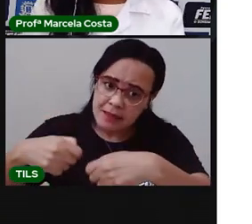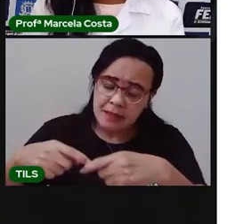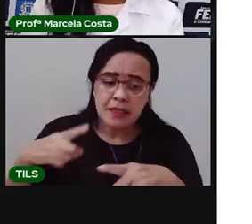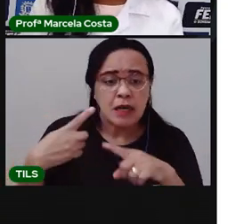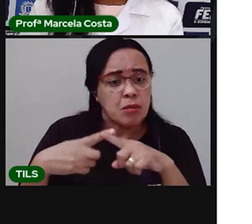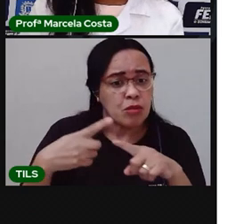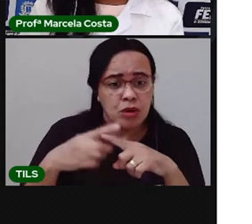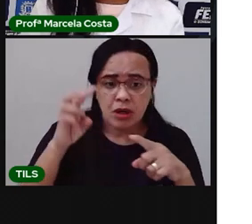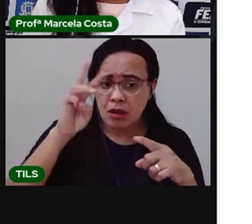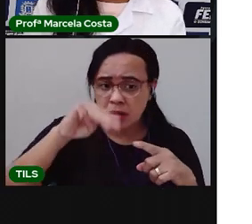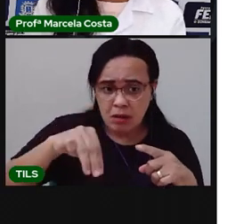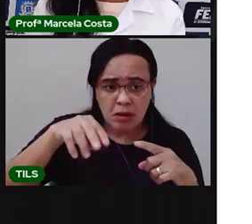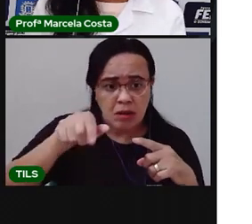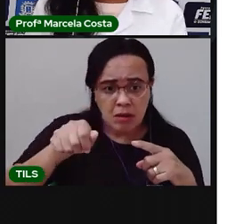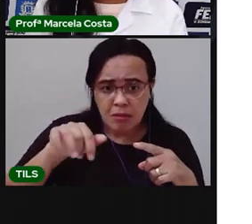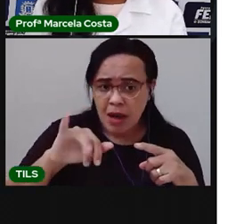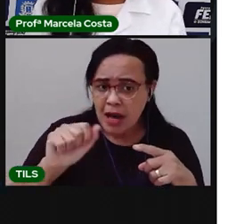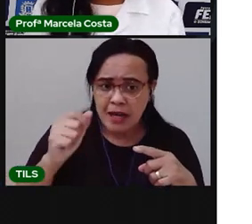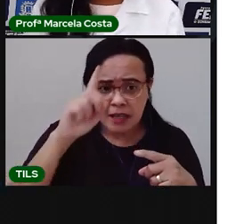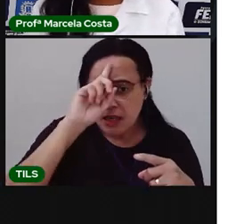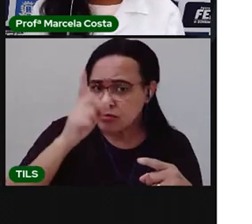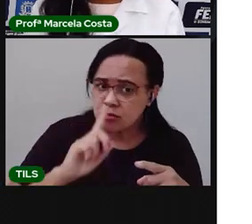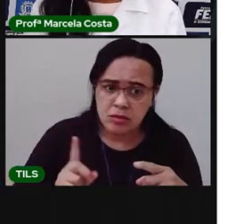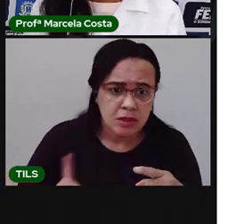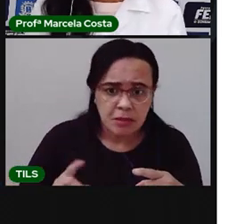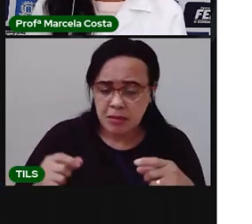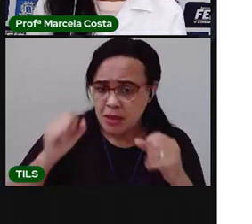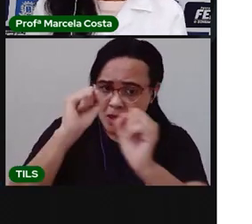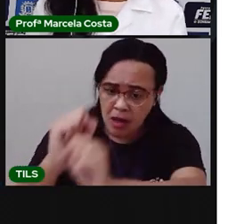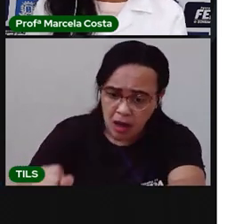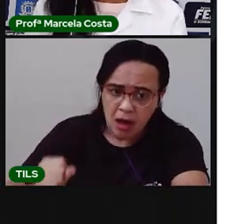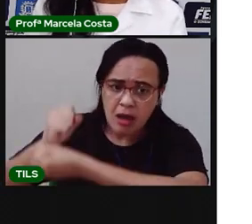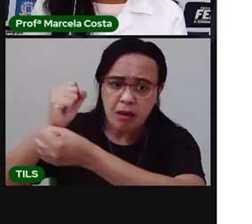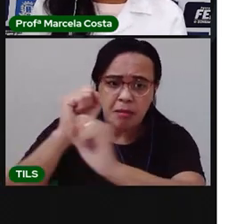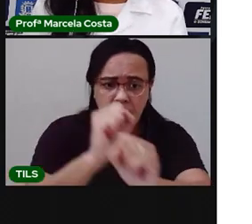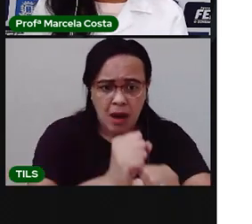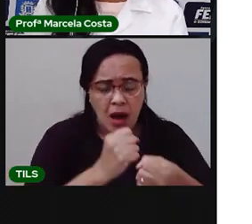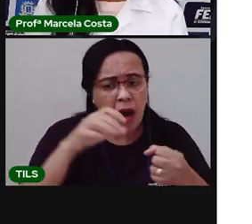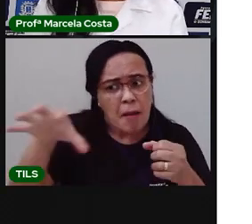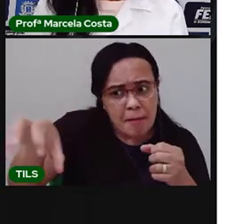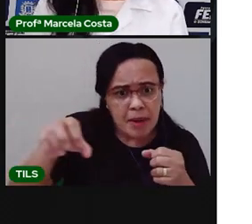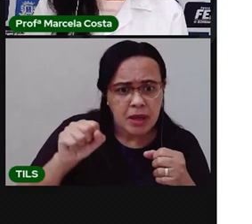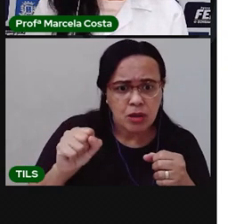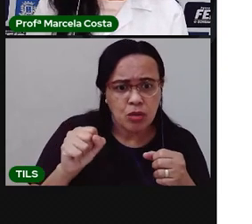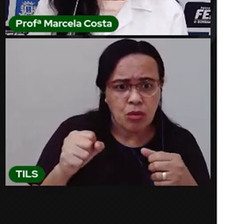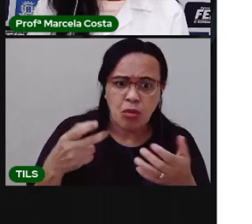canoa sem permissão, ela não foi obediente. E a gente precisa ser obediente.